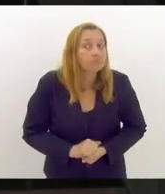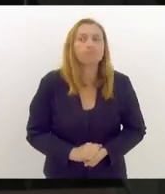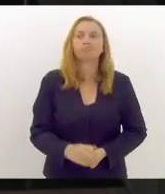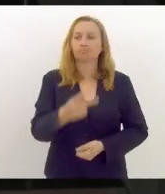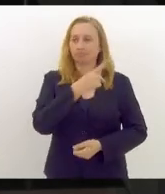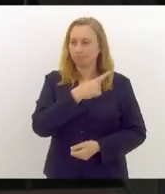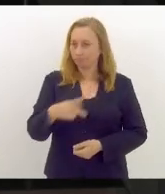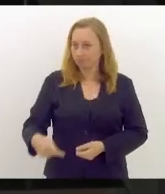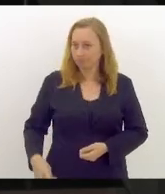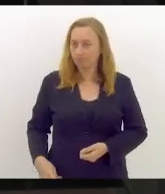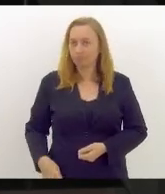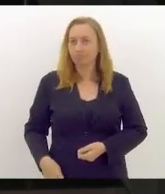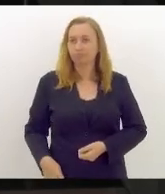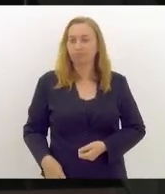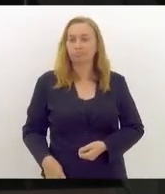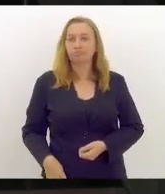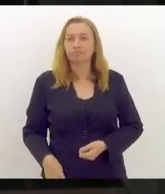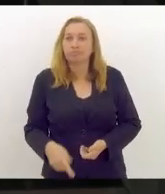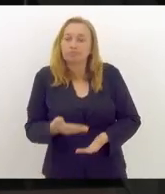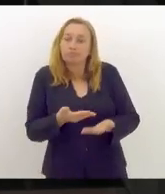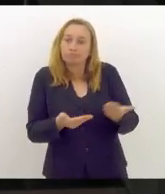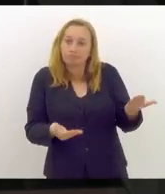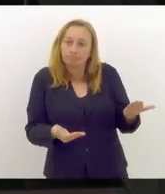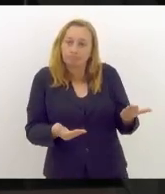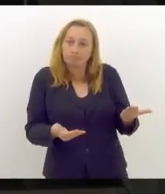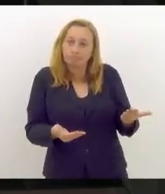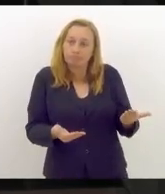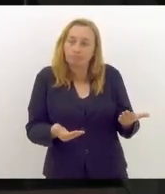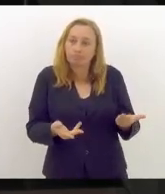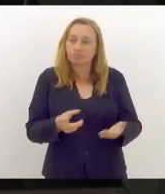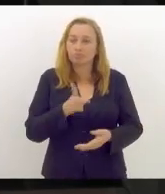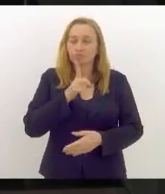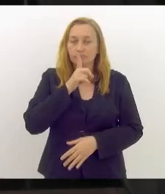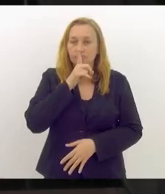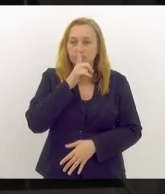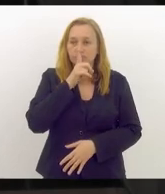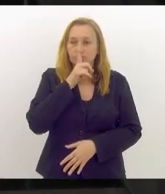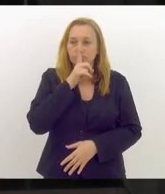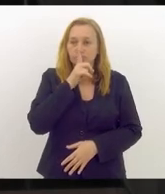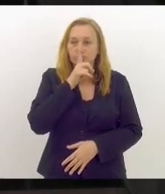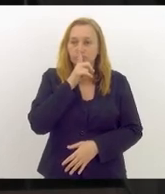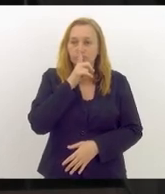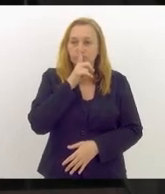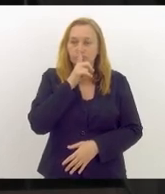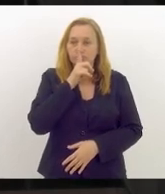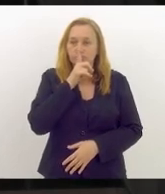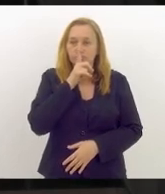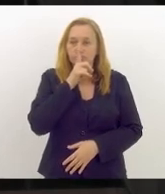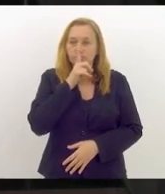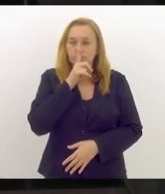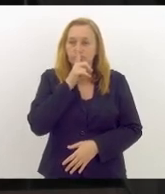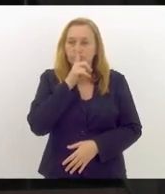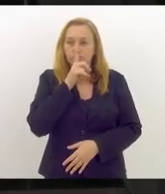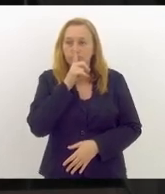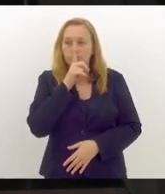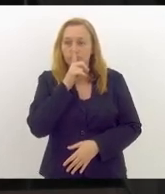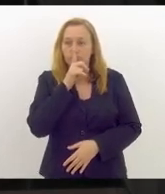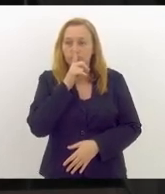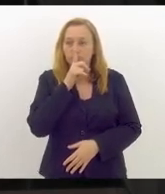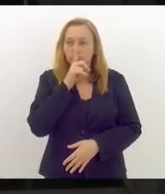presidente derrotado se quedou em silêncio. quando a boa norma da conduta